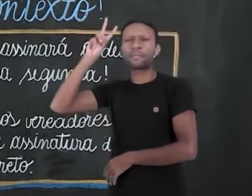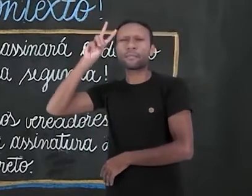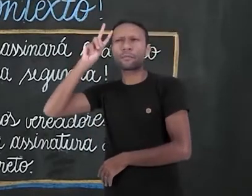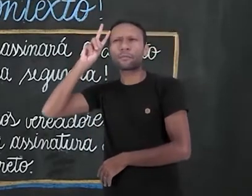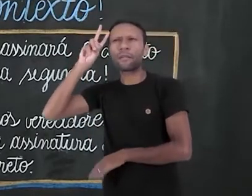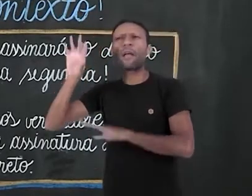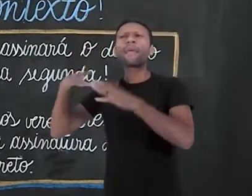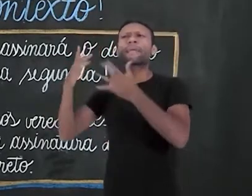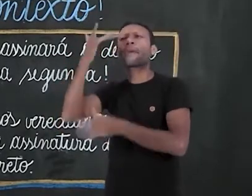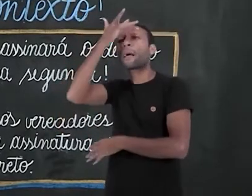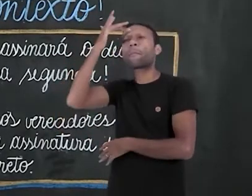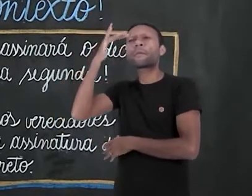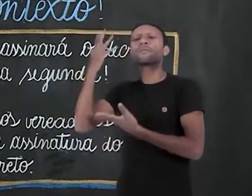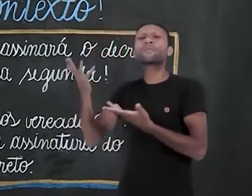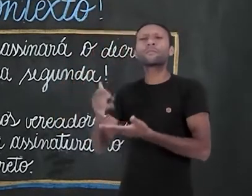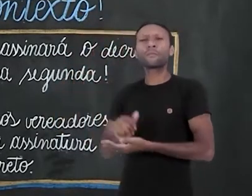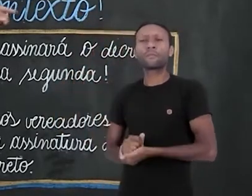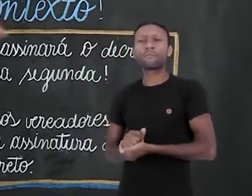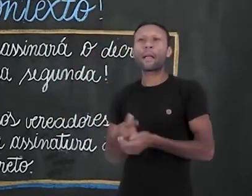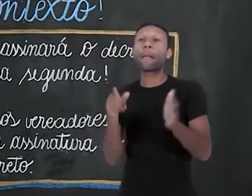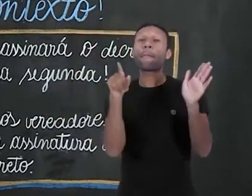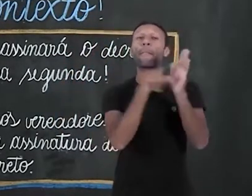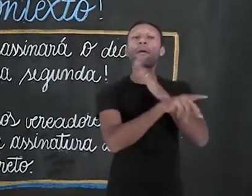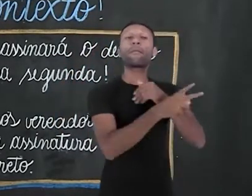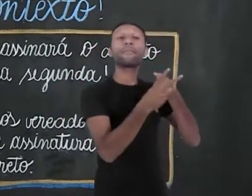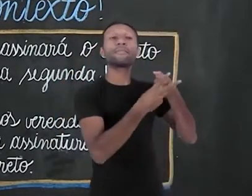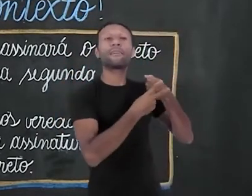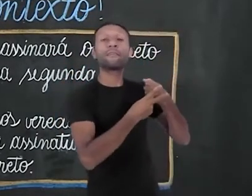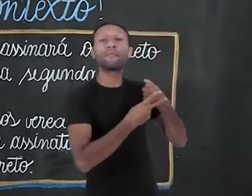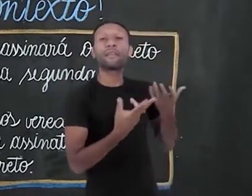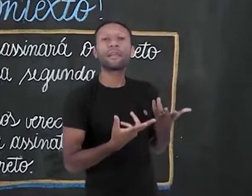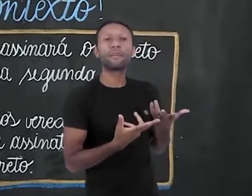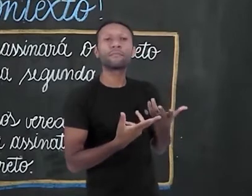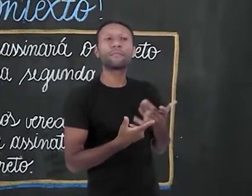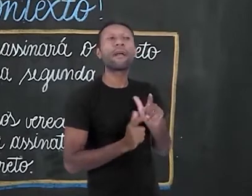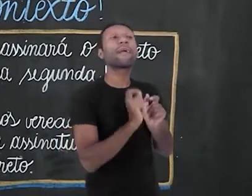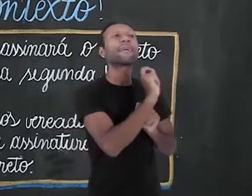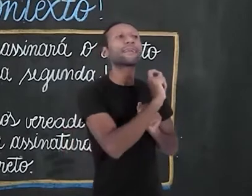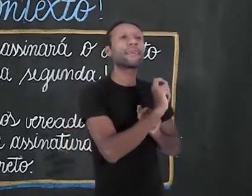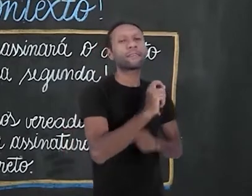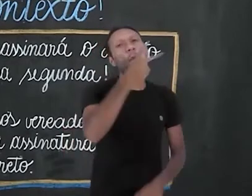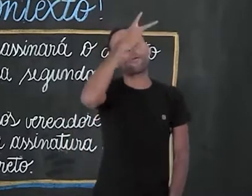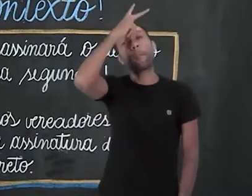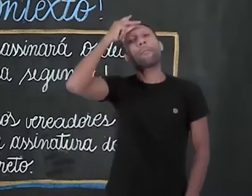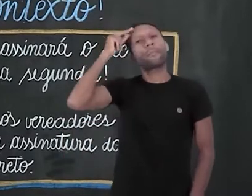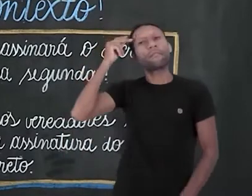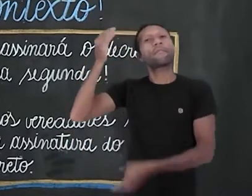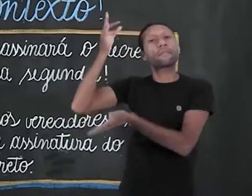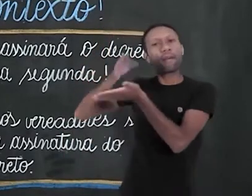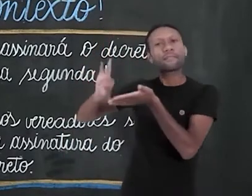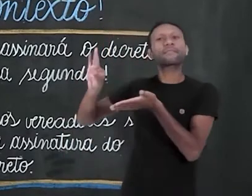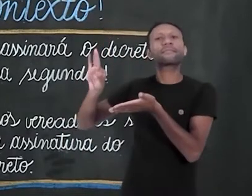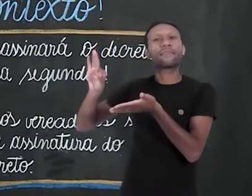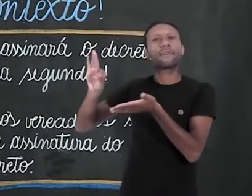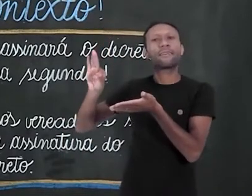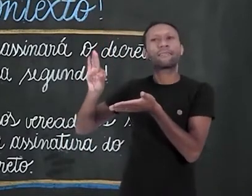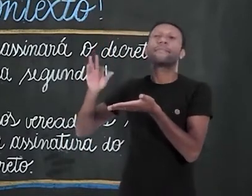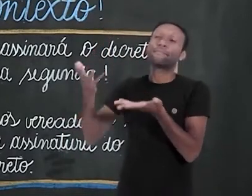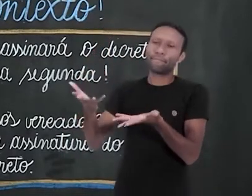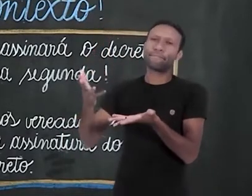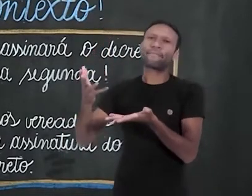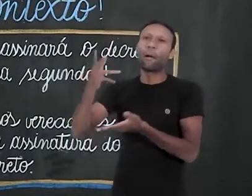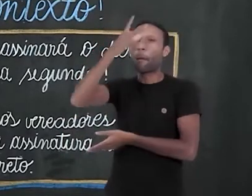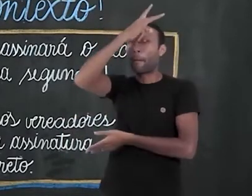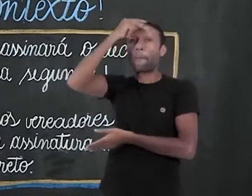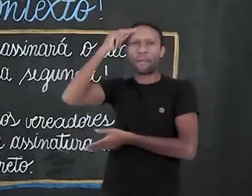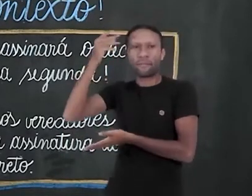sujeito dessa oração? Eu pergunto ao verbo. Quem assinará o decreto na próxima segunda? O prefeito. Nesse caso, o sujeito é uma pessoa. Nesse caso,